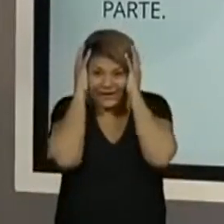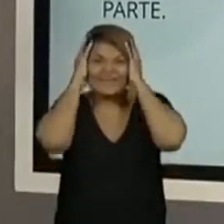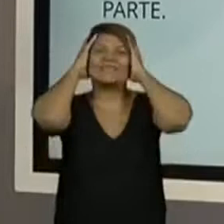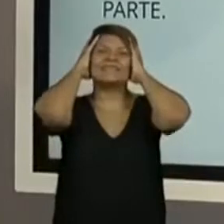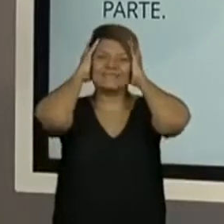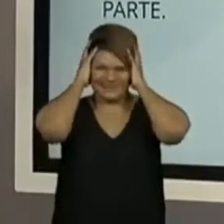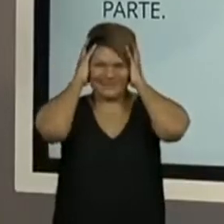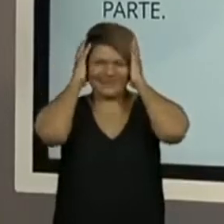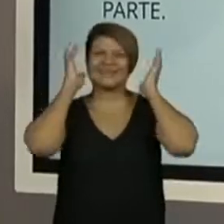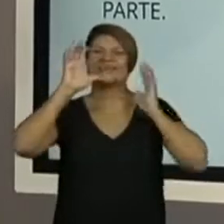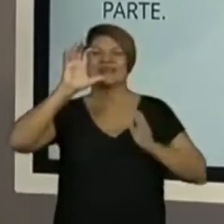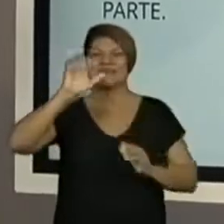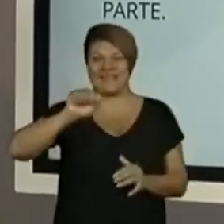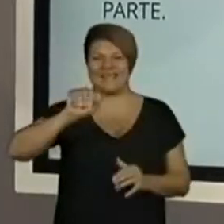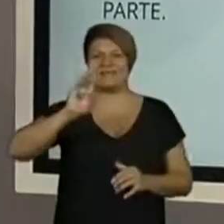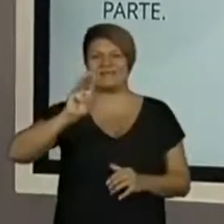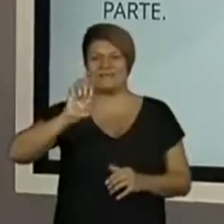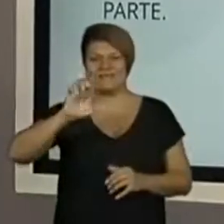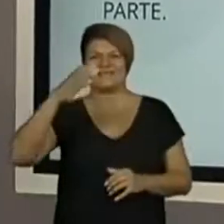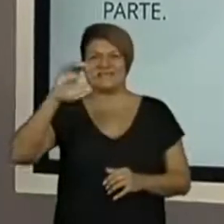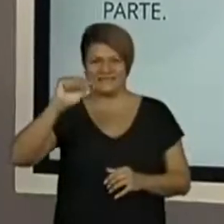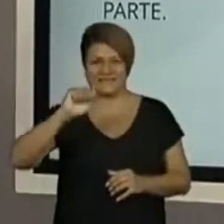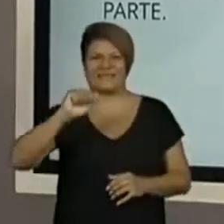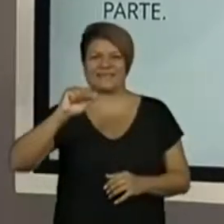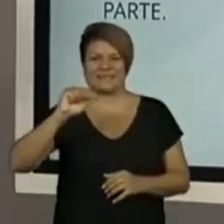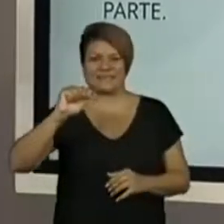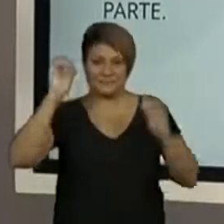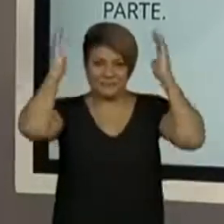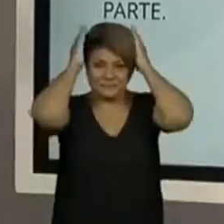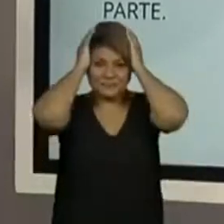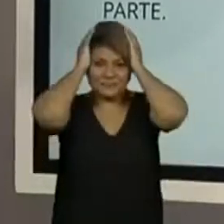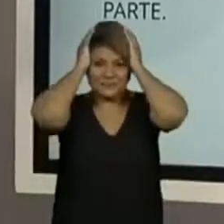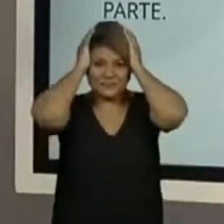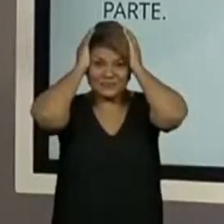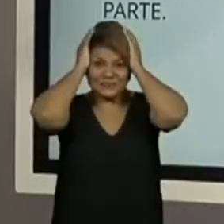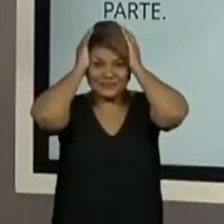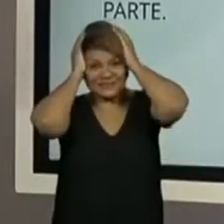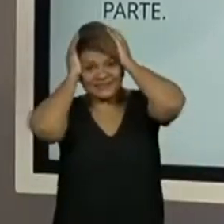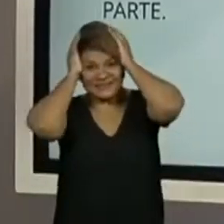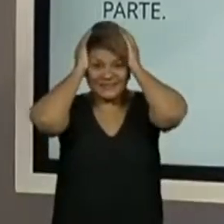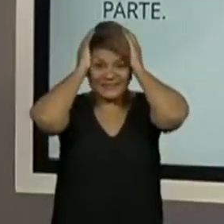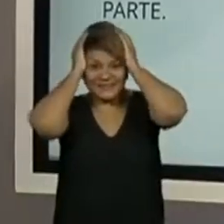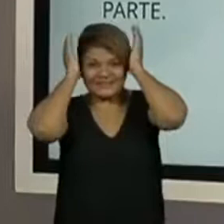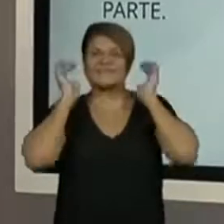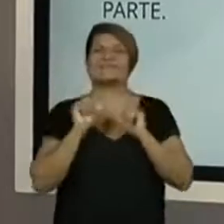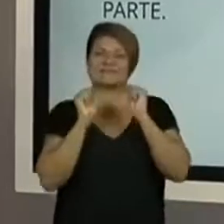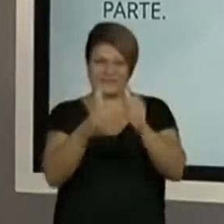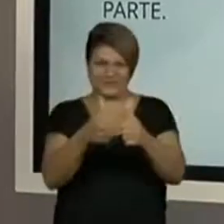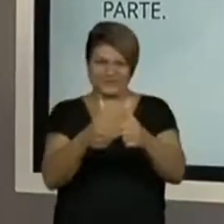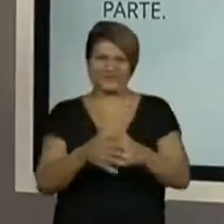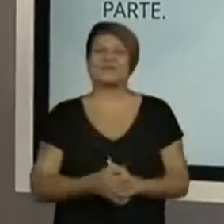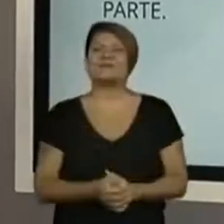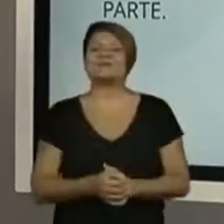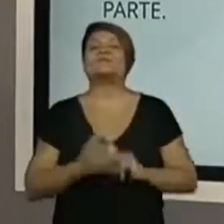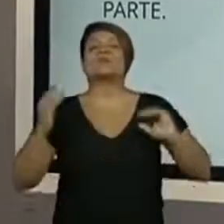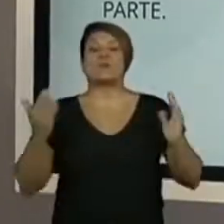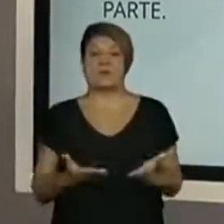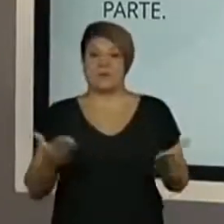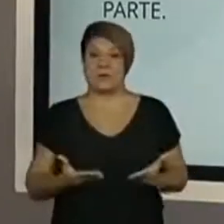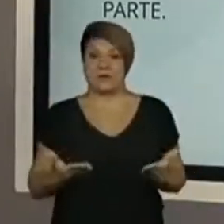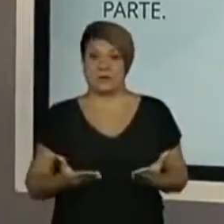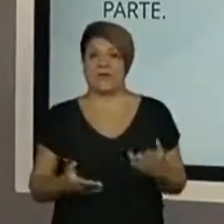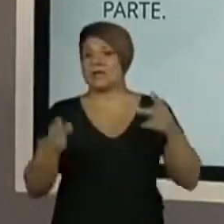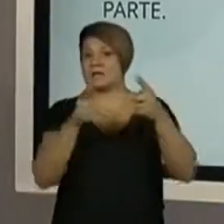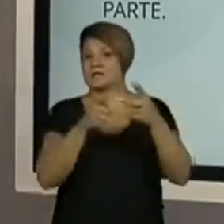Cabeça! Cabeça! Cabeça! Tudo bem? Todo mundo encontrou a cabeça aí? Cabeça! Ótimo! E agora, a